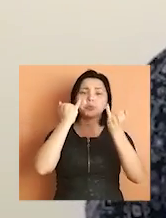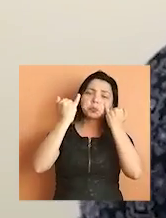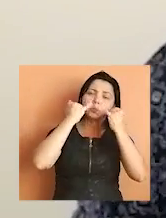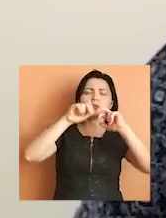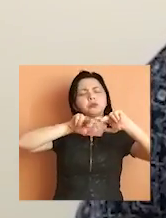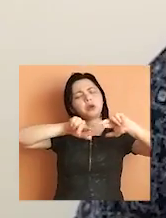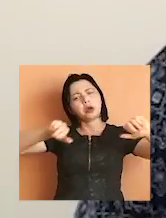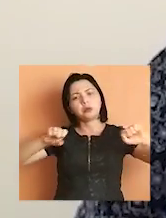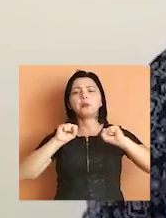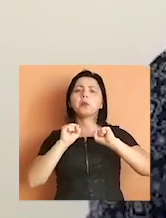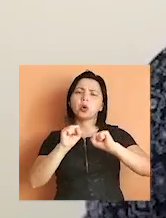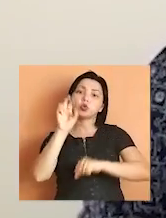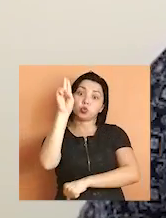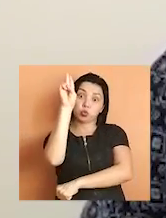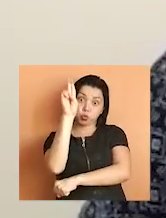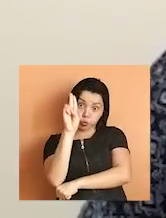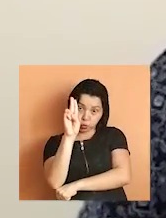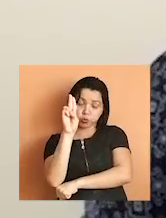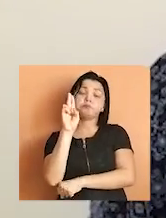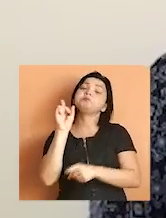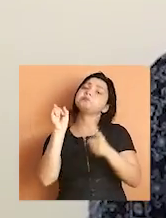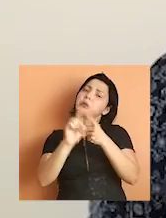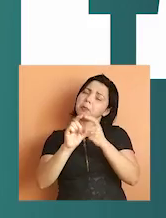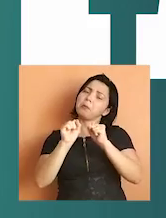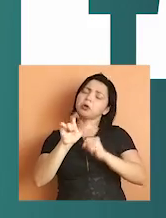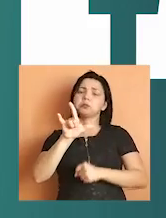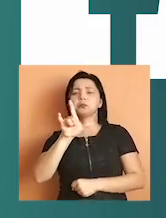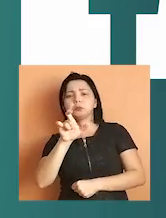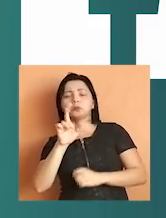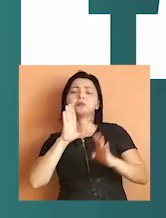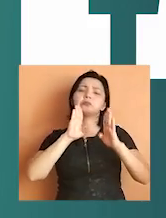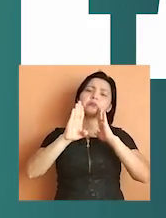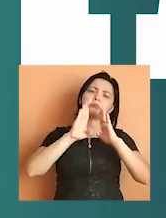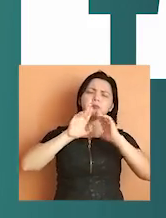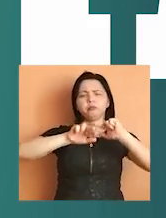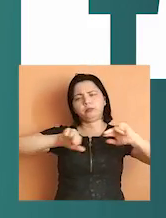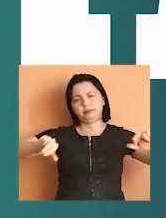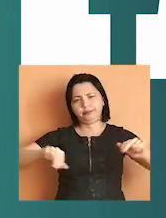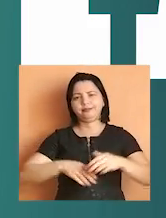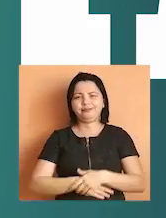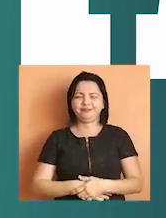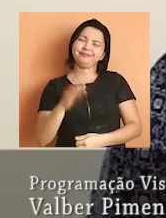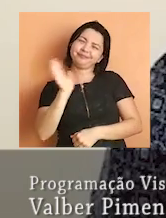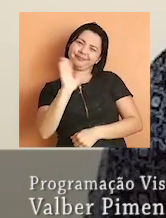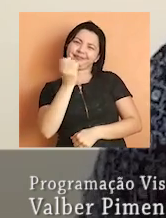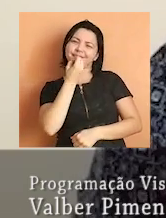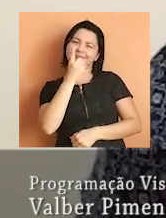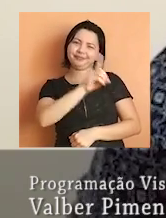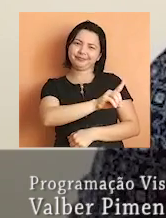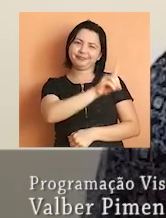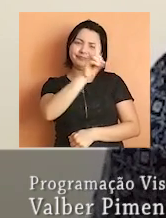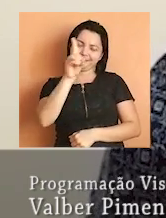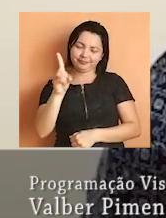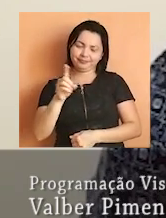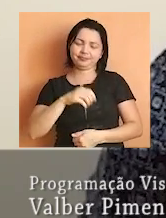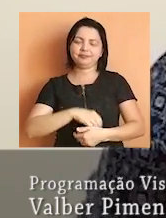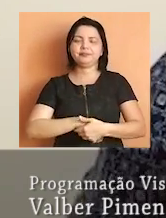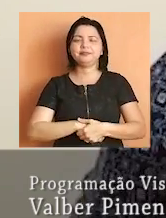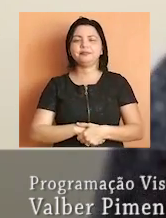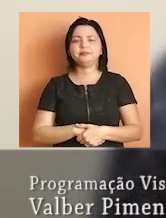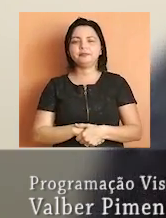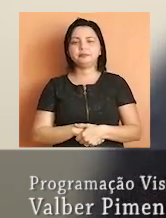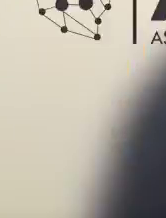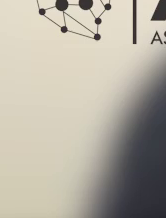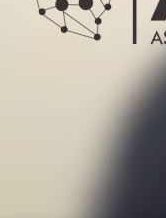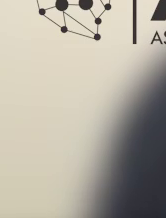outras notícias no site unifap.br e, claro, seguindo as nossas redes sociais. Um ótimo dia para você